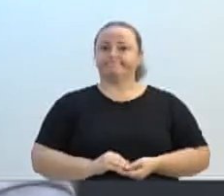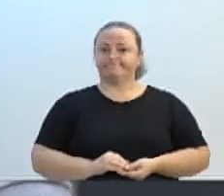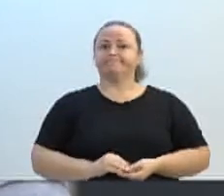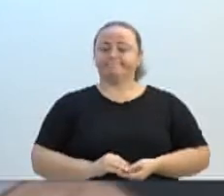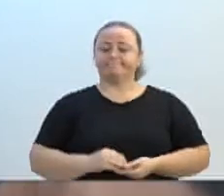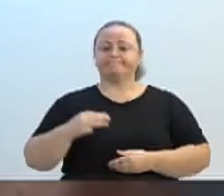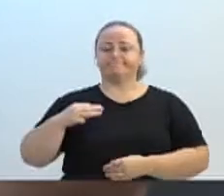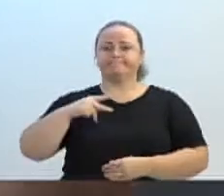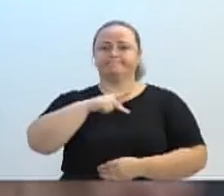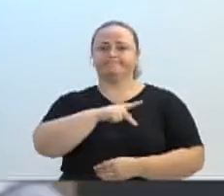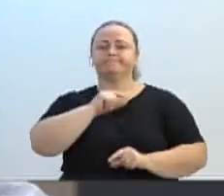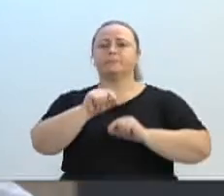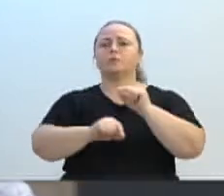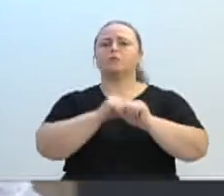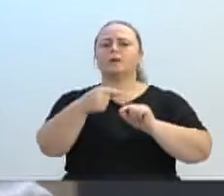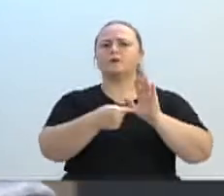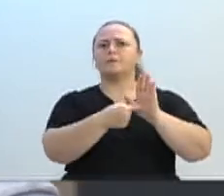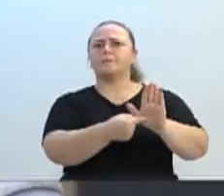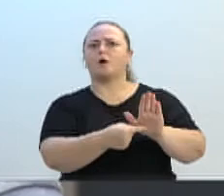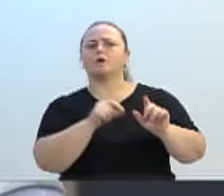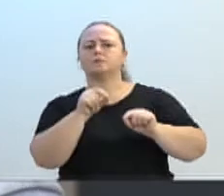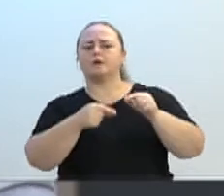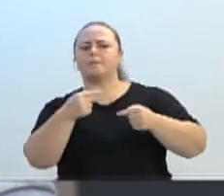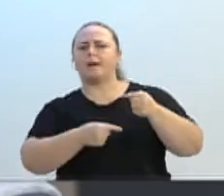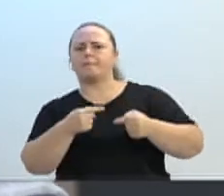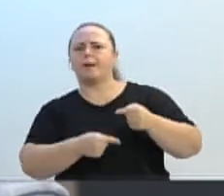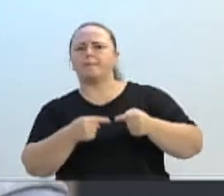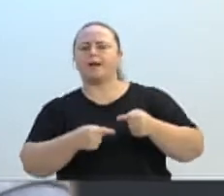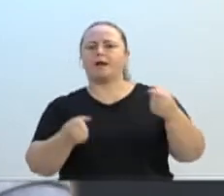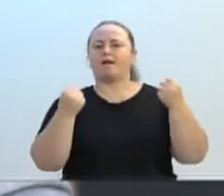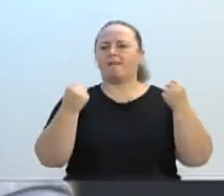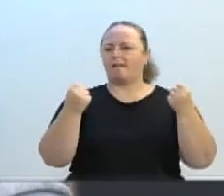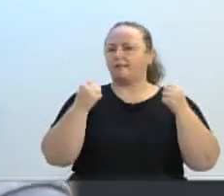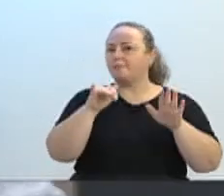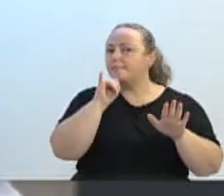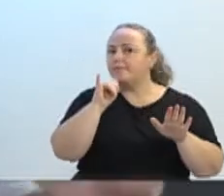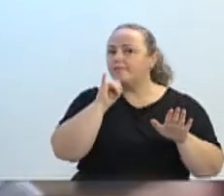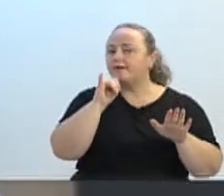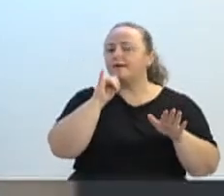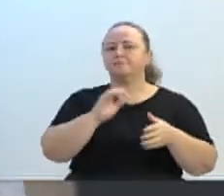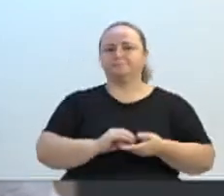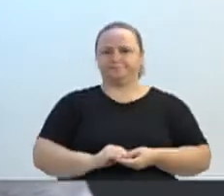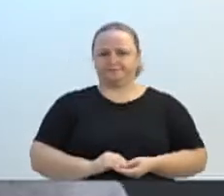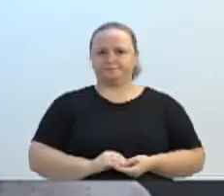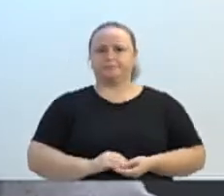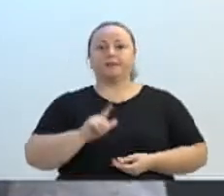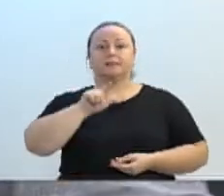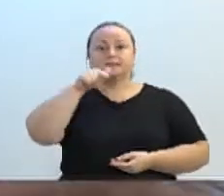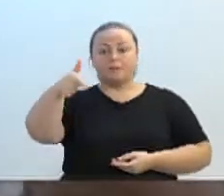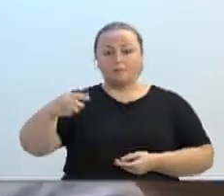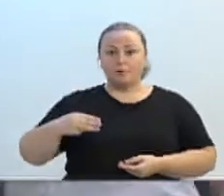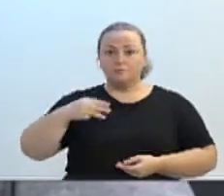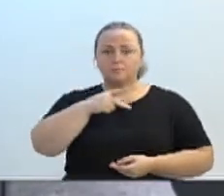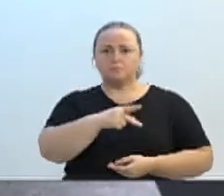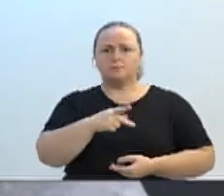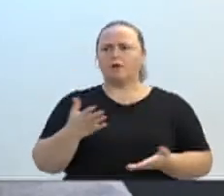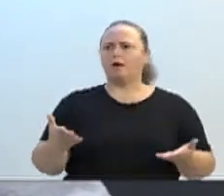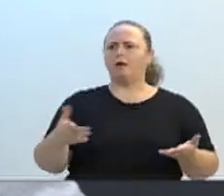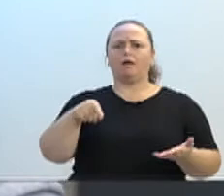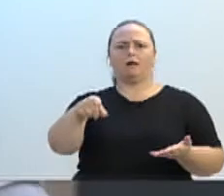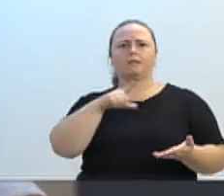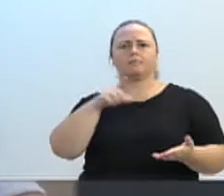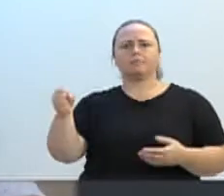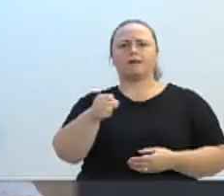situações como essa que foi aqui falada para o V. Exª da Academia, que daí, depois que cai lá, a obra acontece. E por aí vai. Em inúmeras